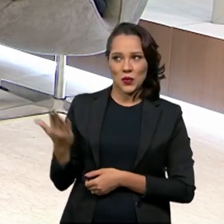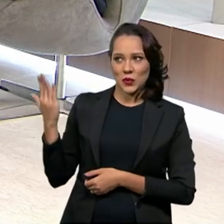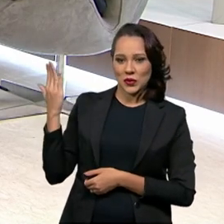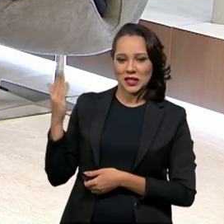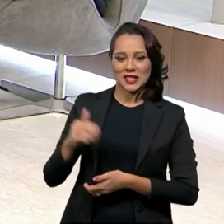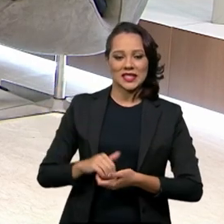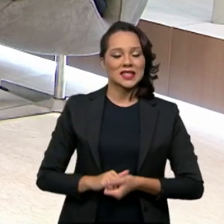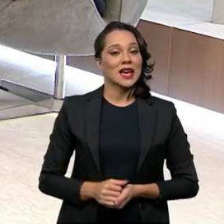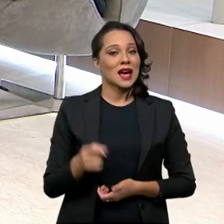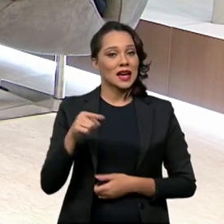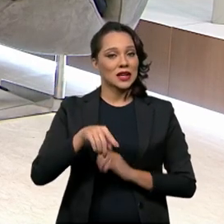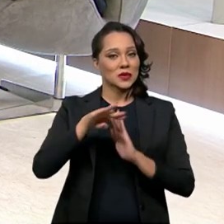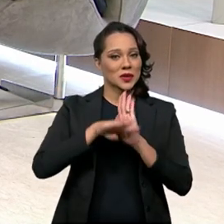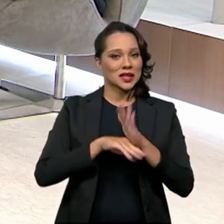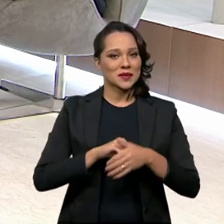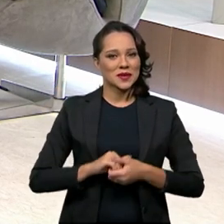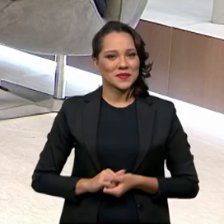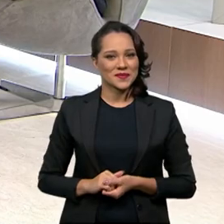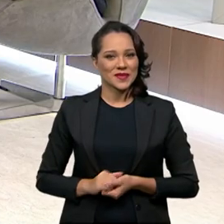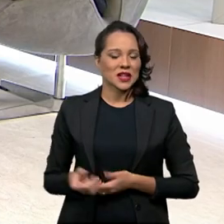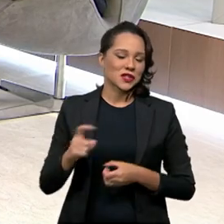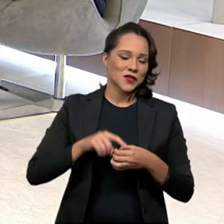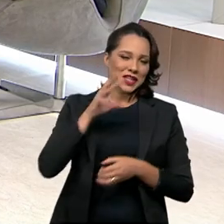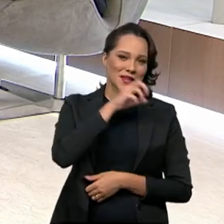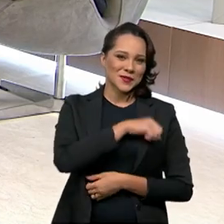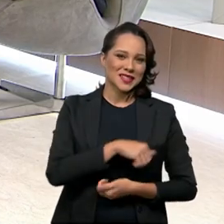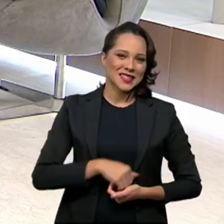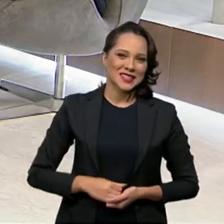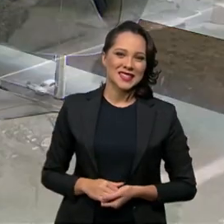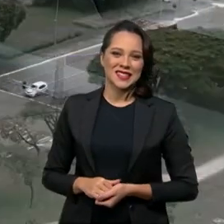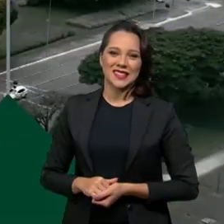Aparente, aqui no Brasil em Pauta. Voltamos já.